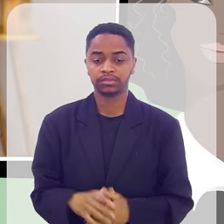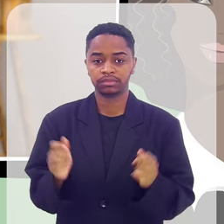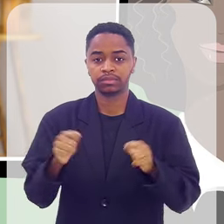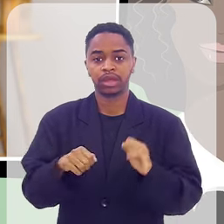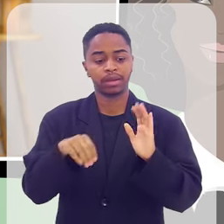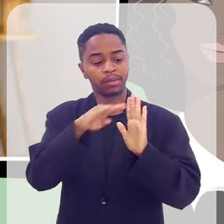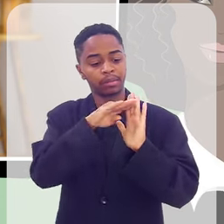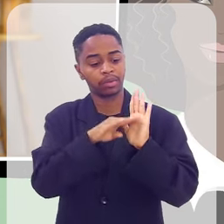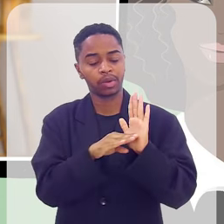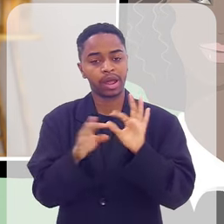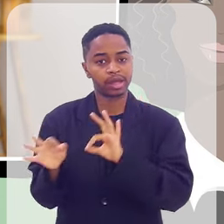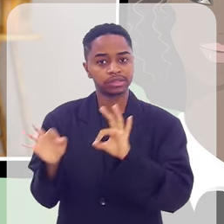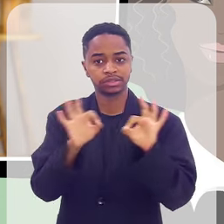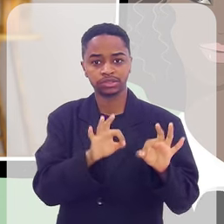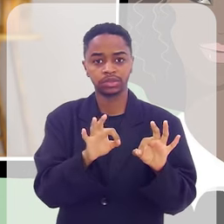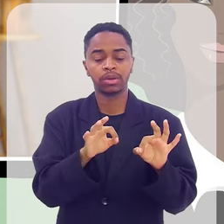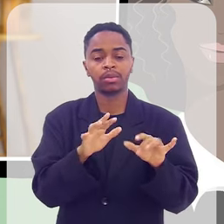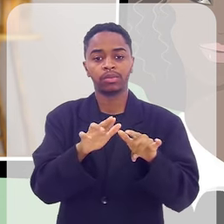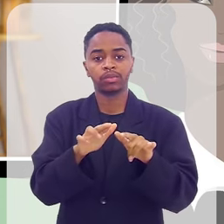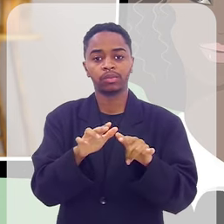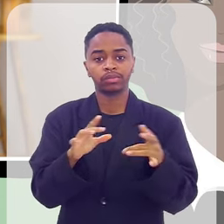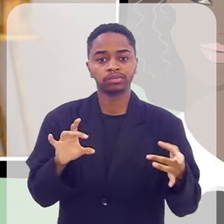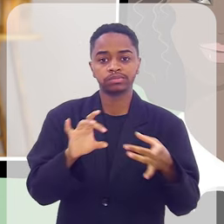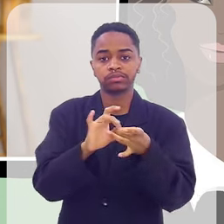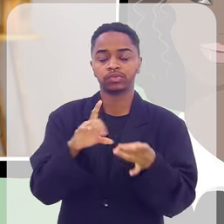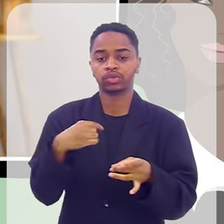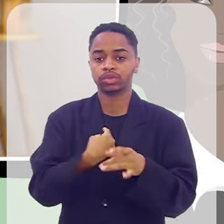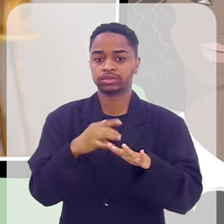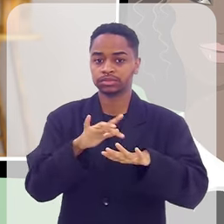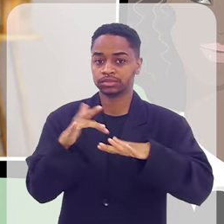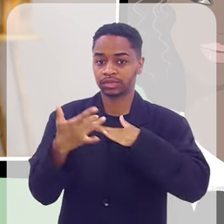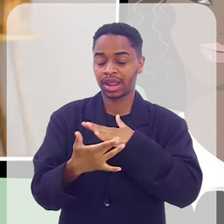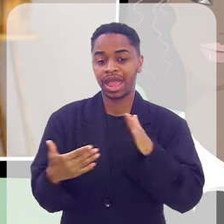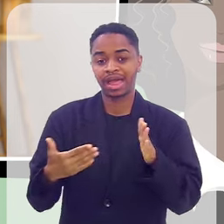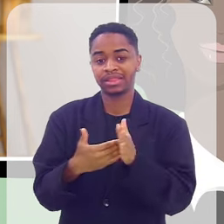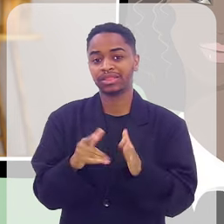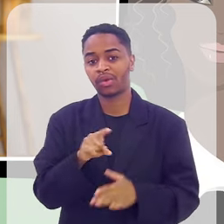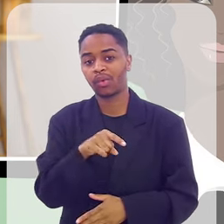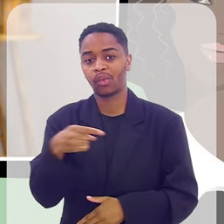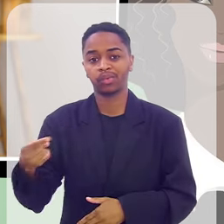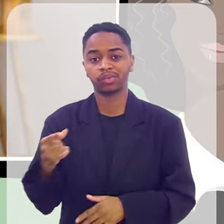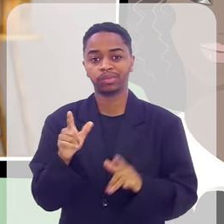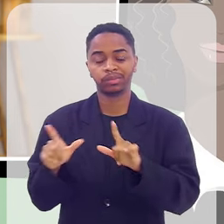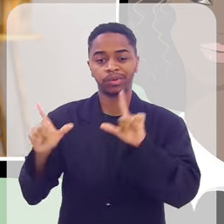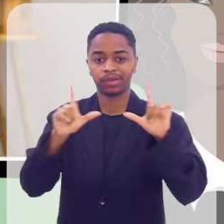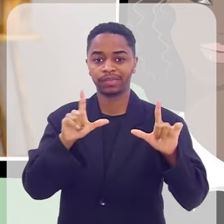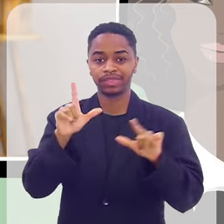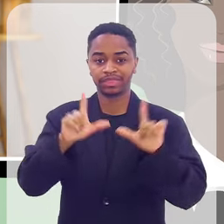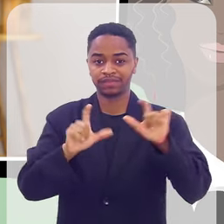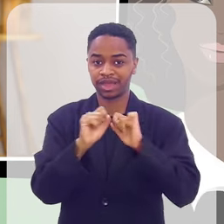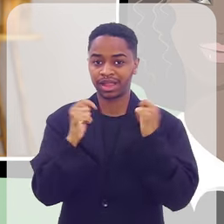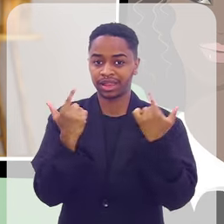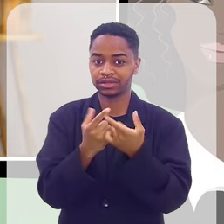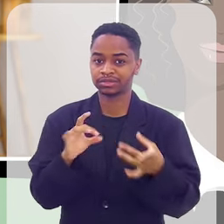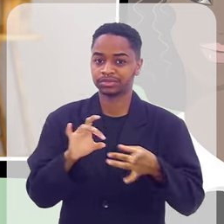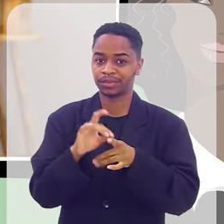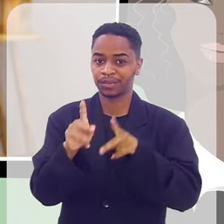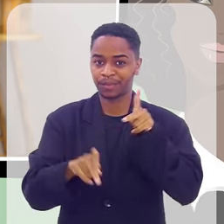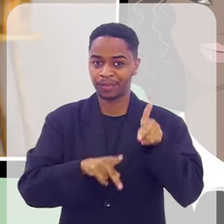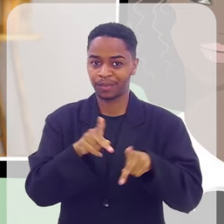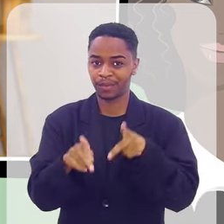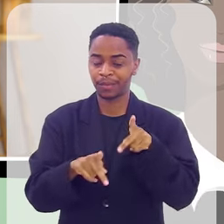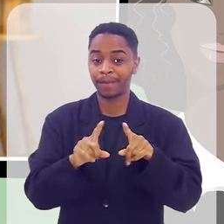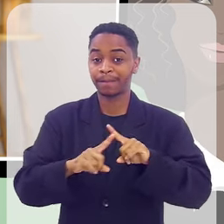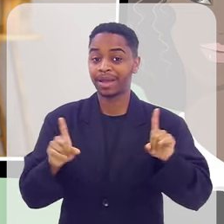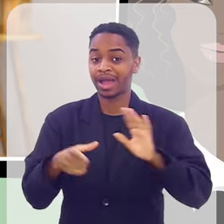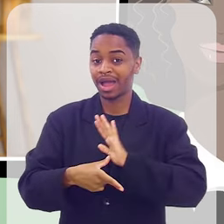Acompanhe toda a nossa programação através das nossas redes sociais. Até o próximo Toda Mulher. TV Alerje, o canal